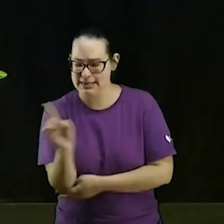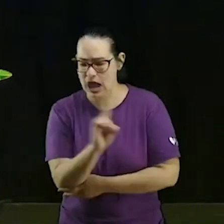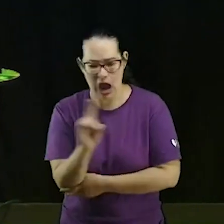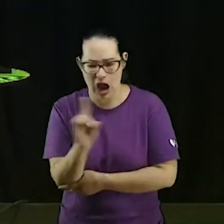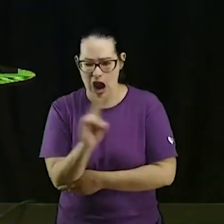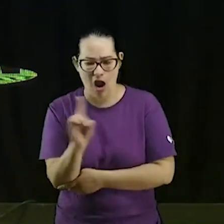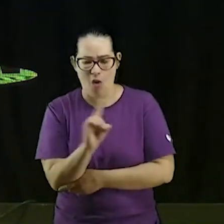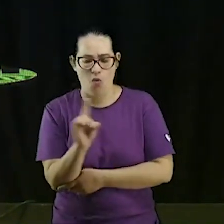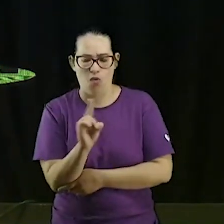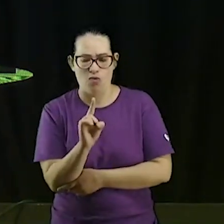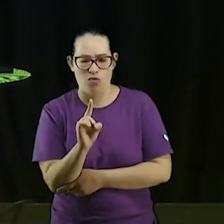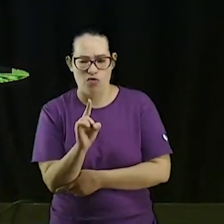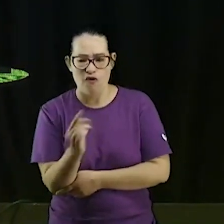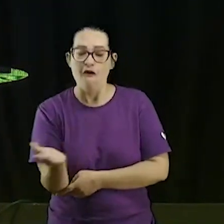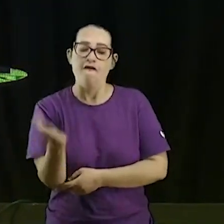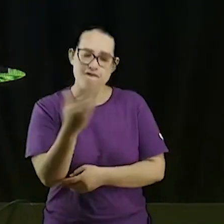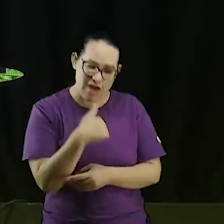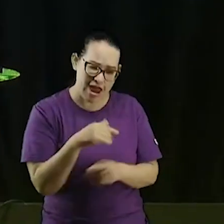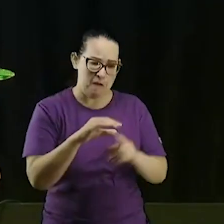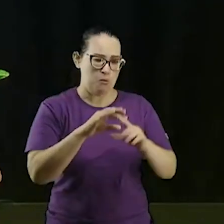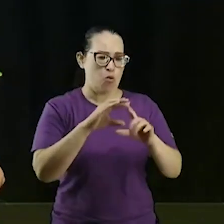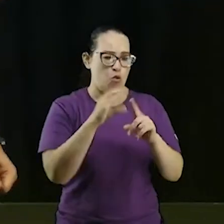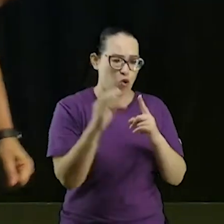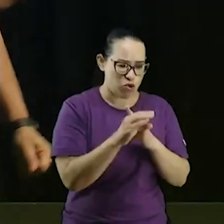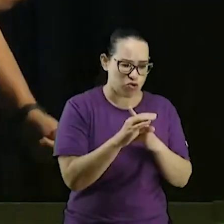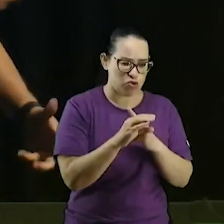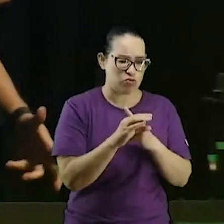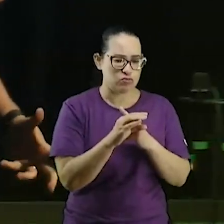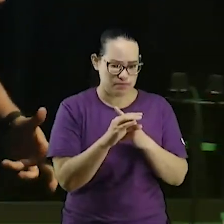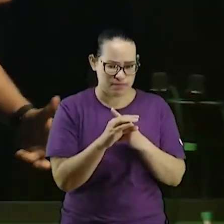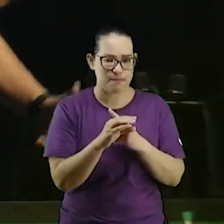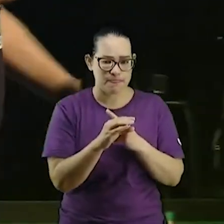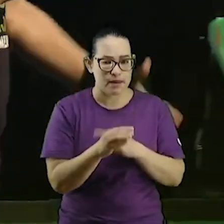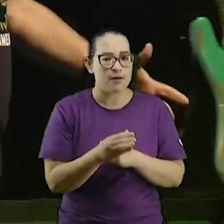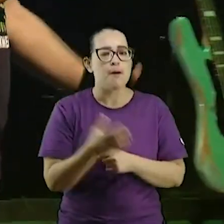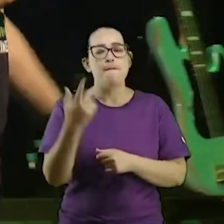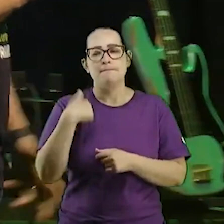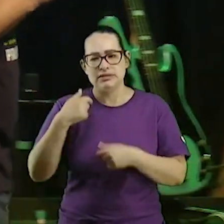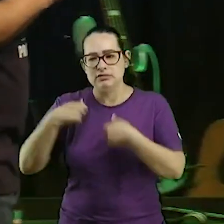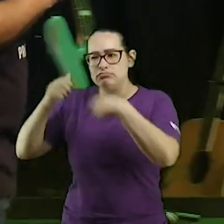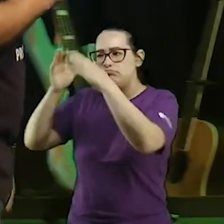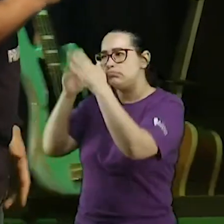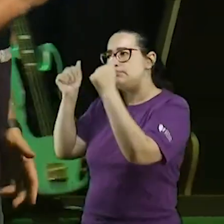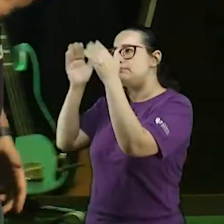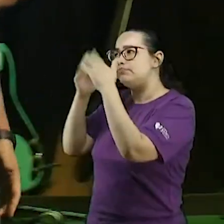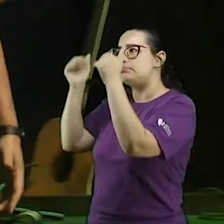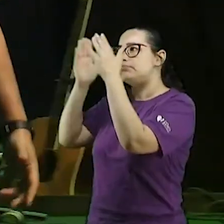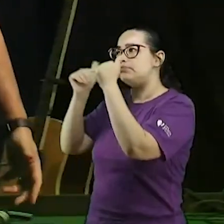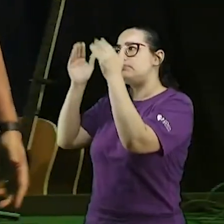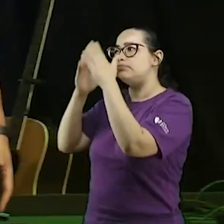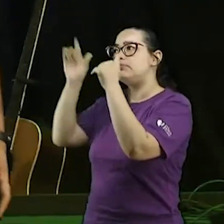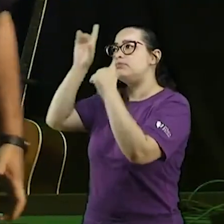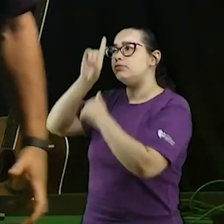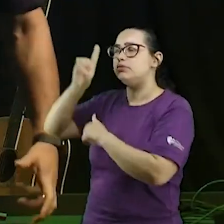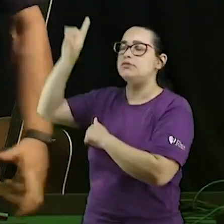venha para o culto seja intenso busque a porção do Espírito Santo para tua vida